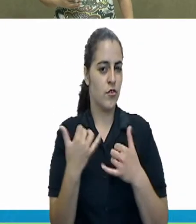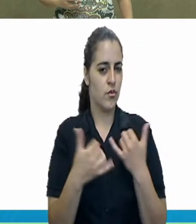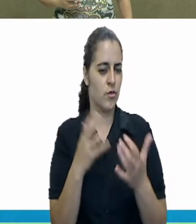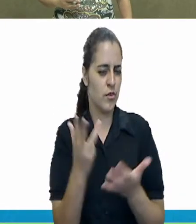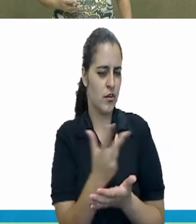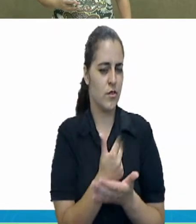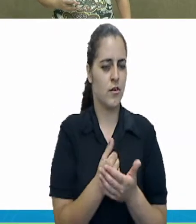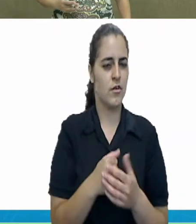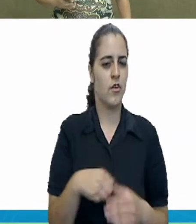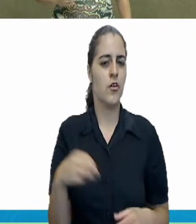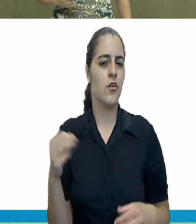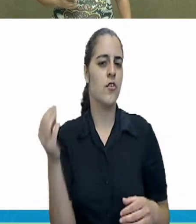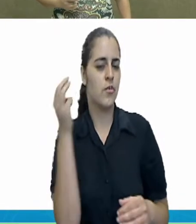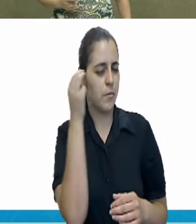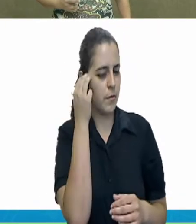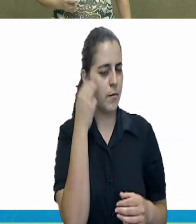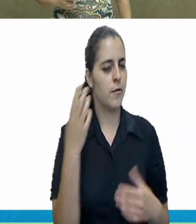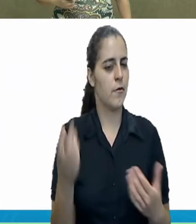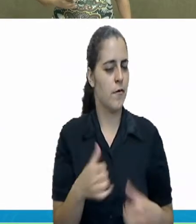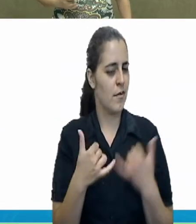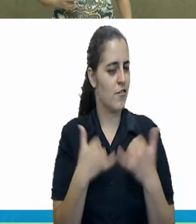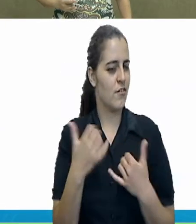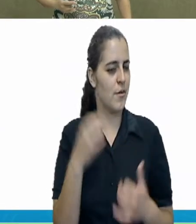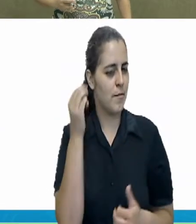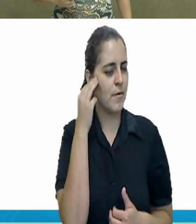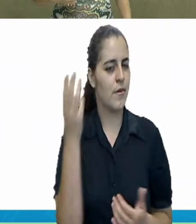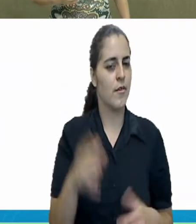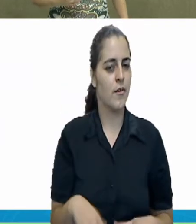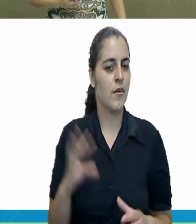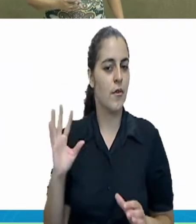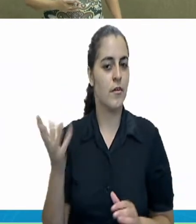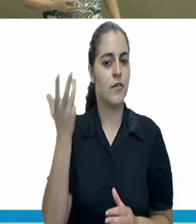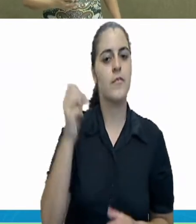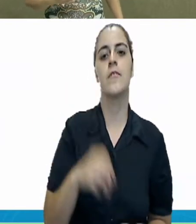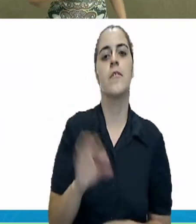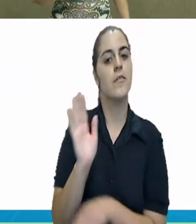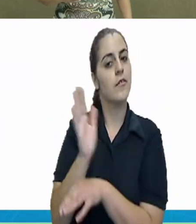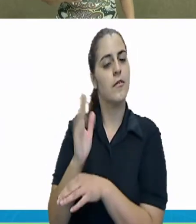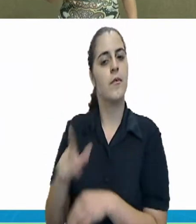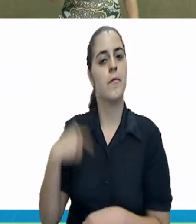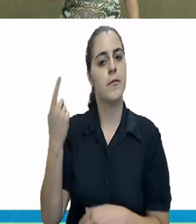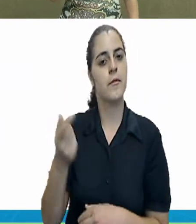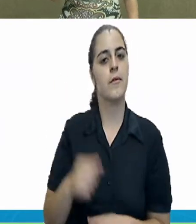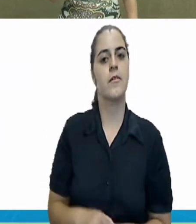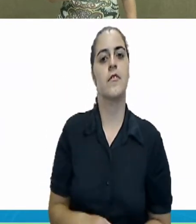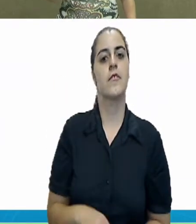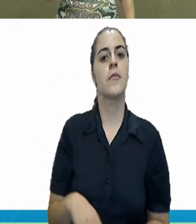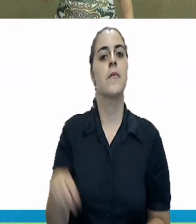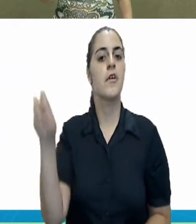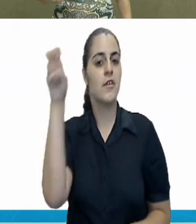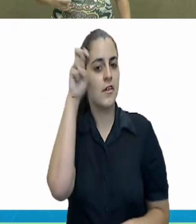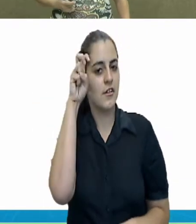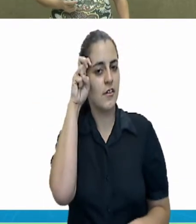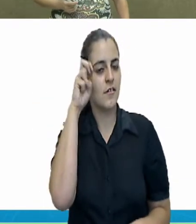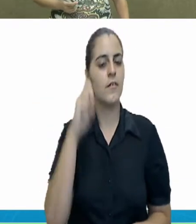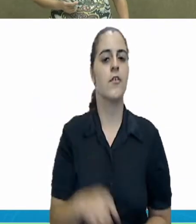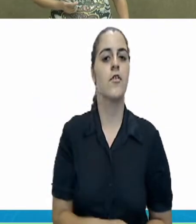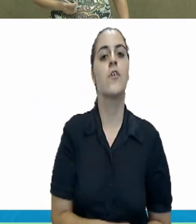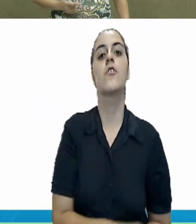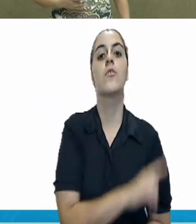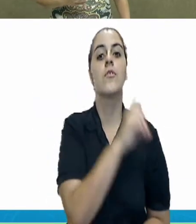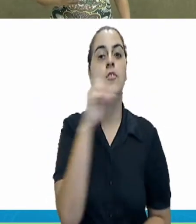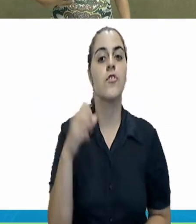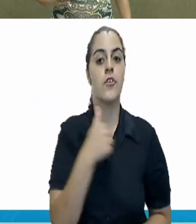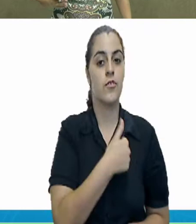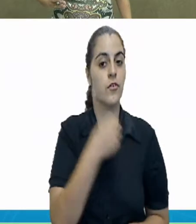Divertida Mente, que estreia no cinema na próxima quinta-feira, dia 18.